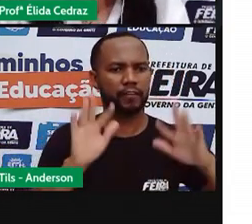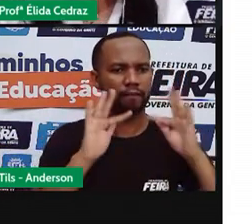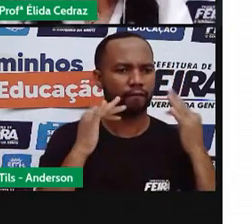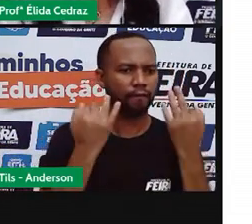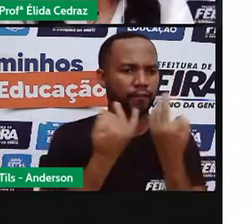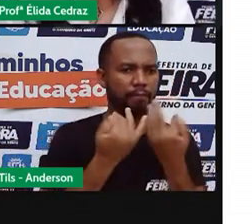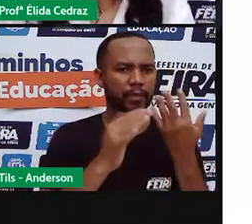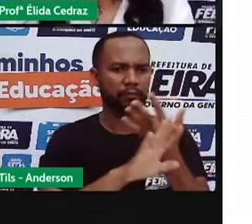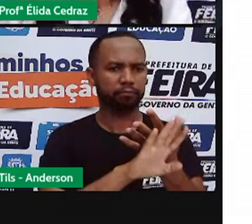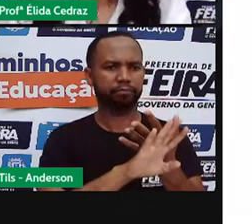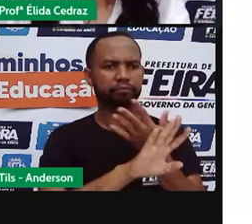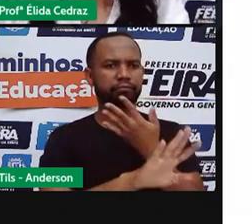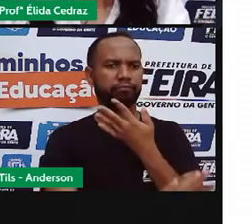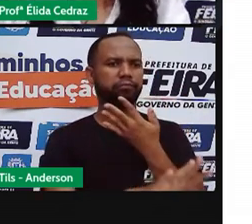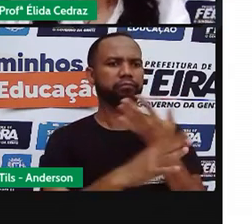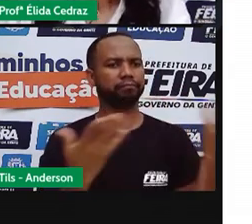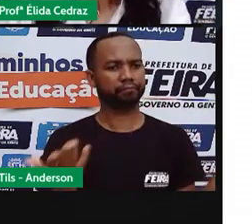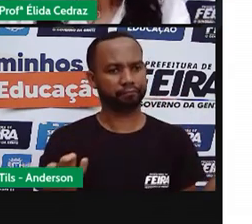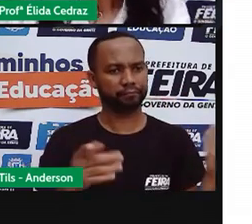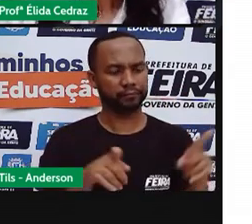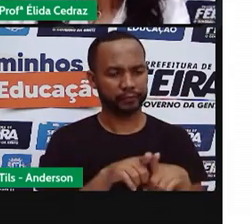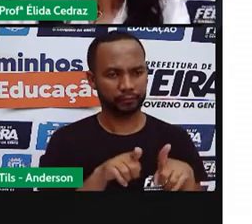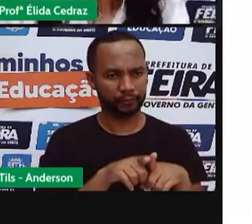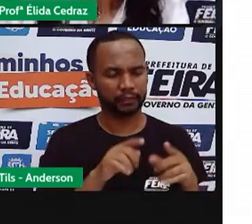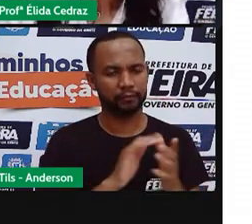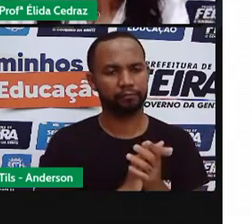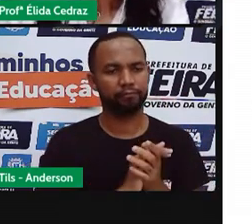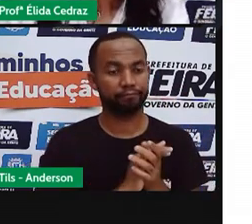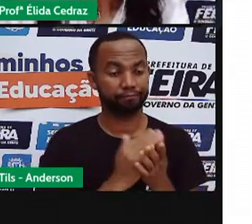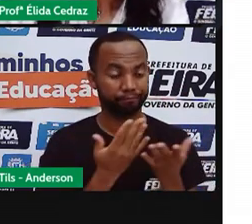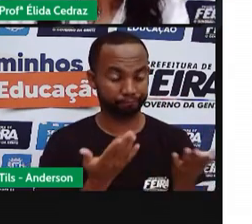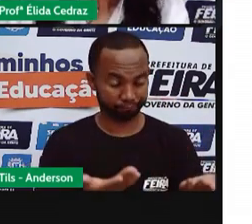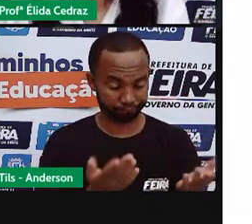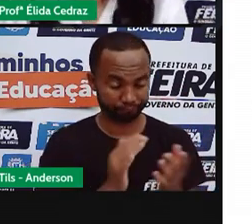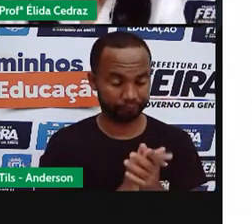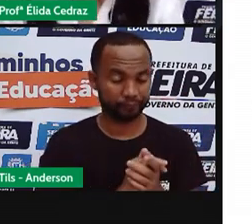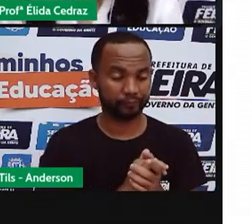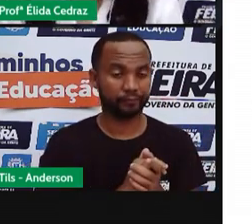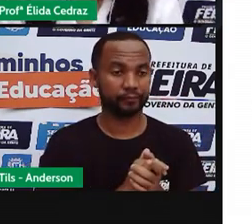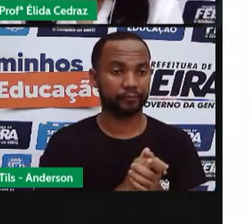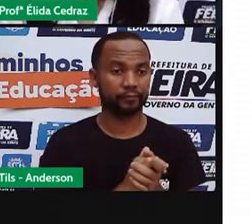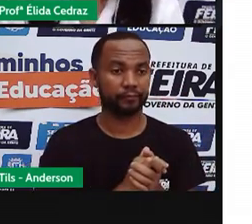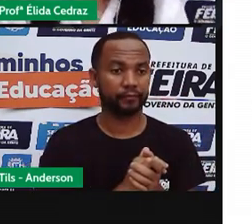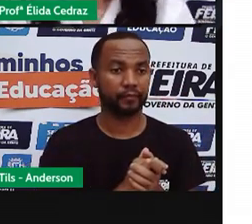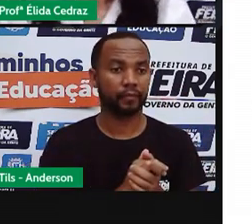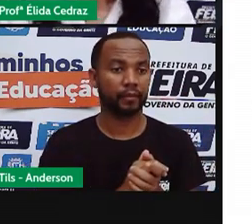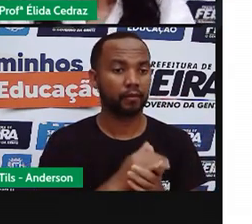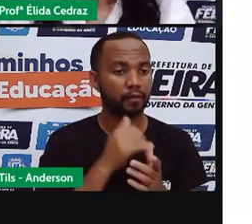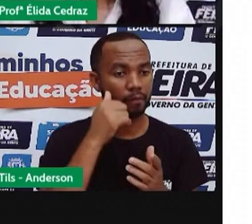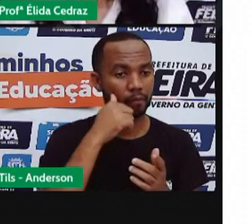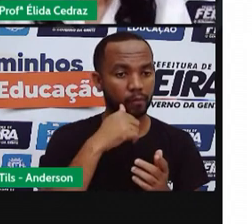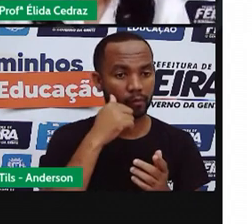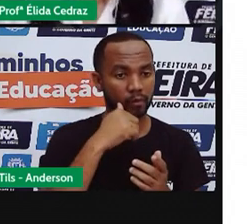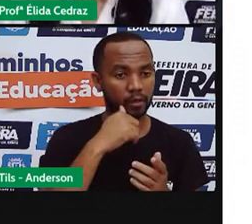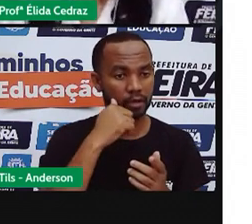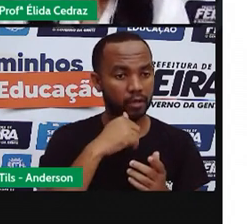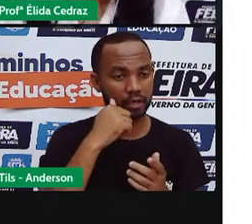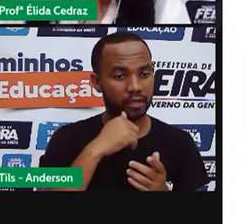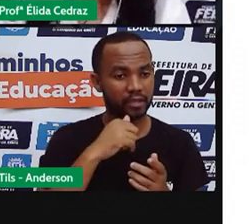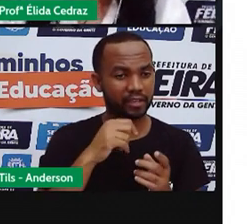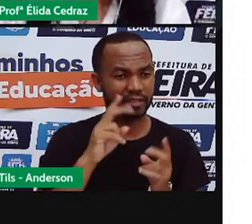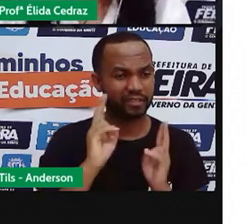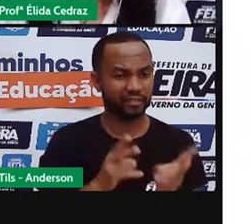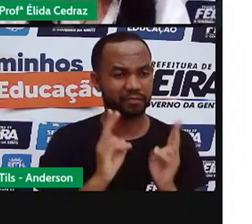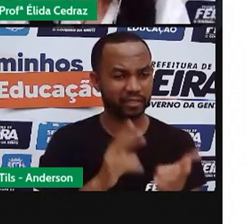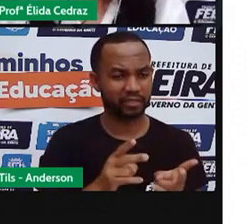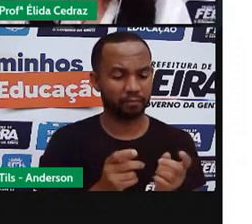como no caso do vídeo que nós assistimos no início da aula. A menina, o tempo todo, com o